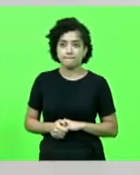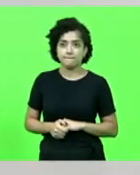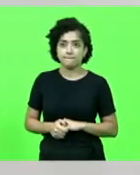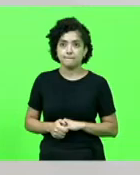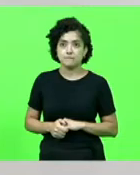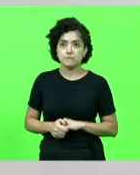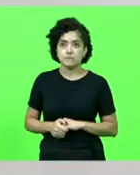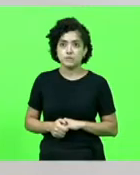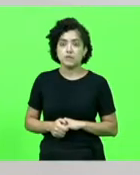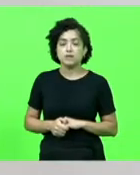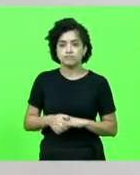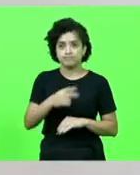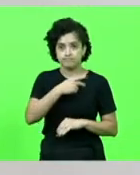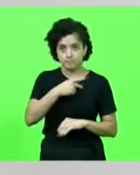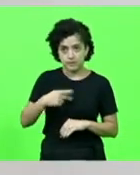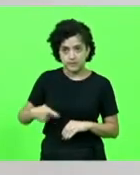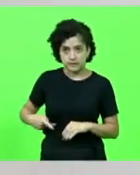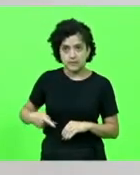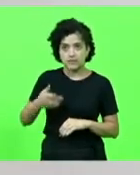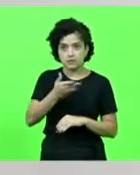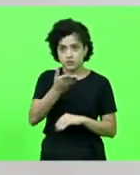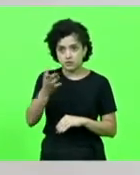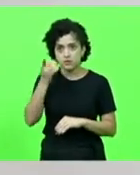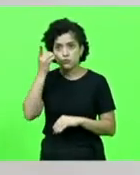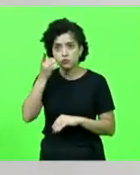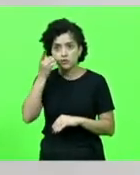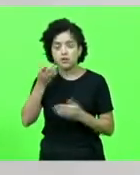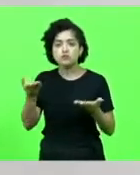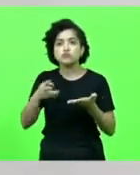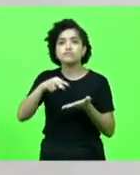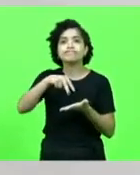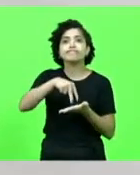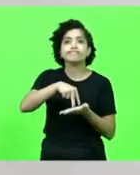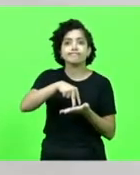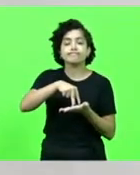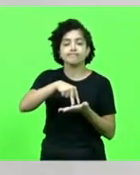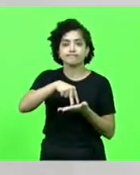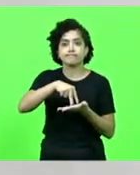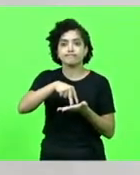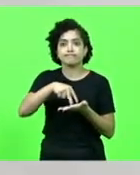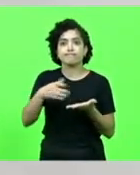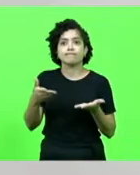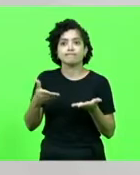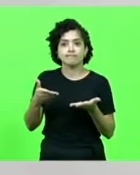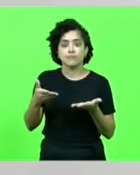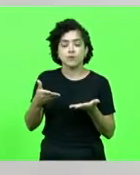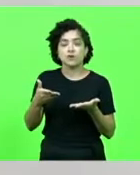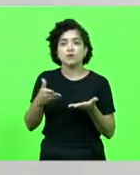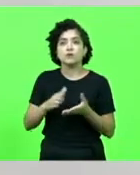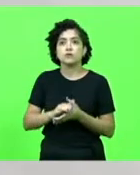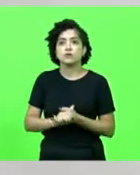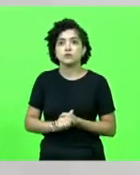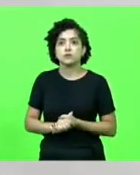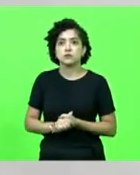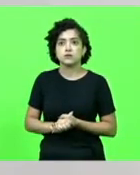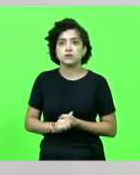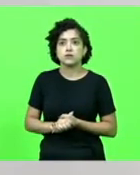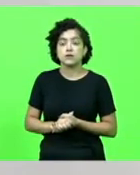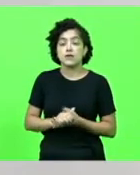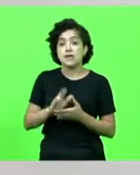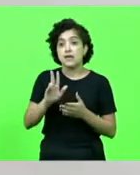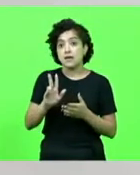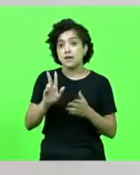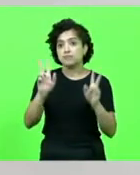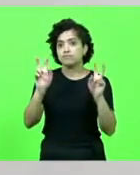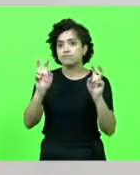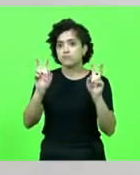senhor presidente, senhores deputados, o que me traz a essa tribuna nessa tarde de quarta-feira é para falar de